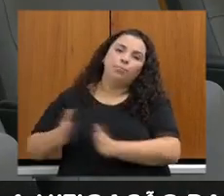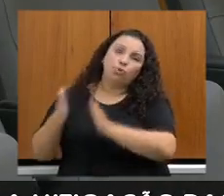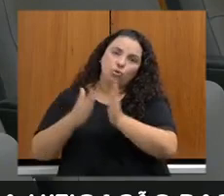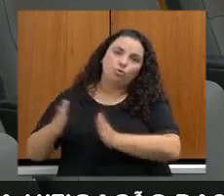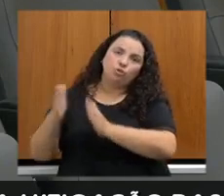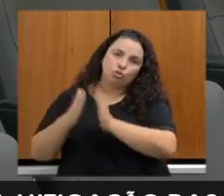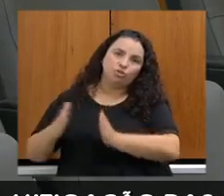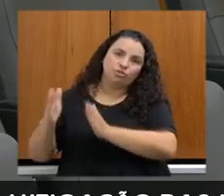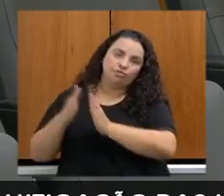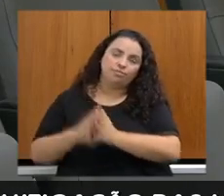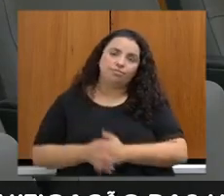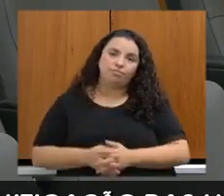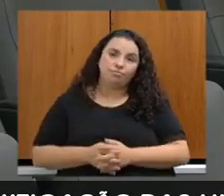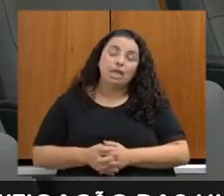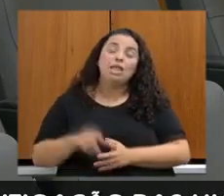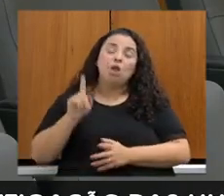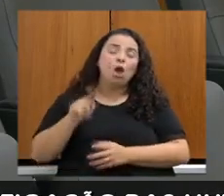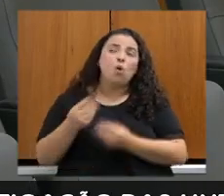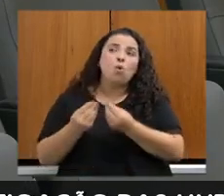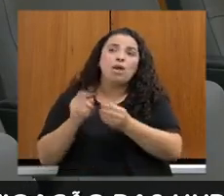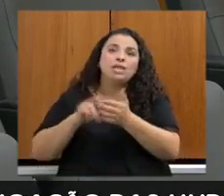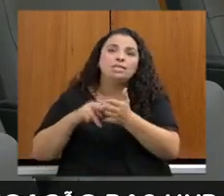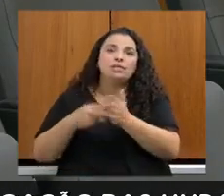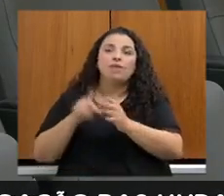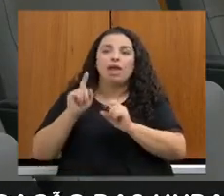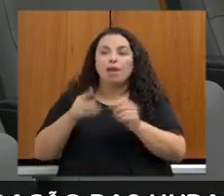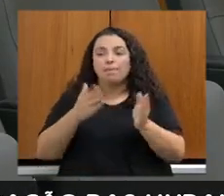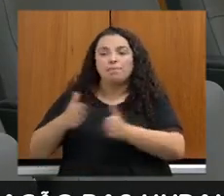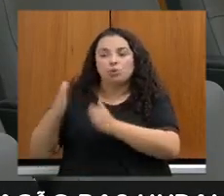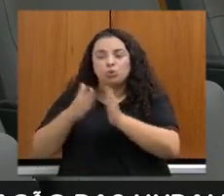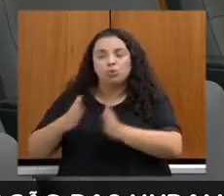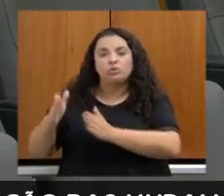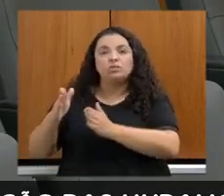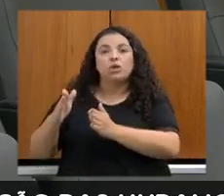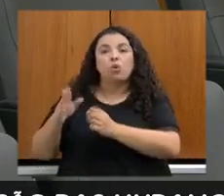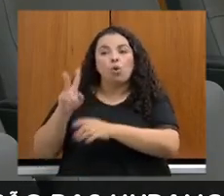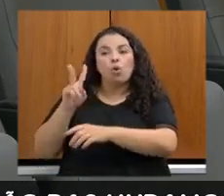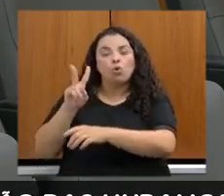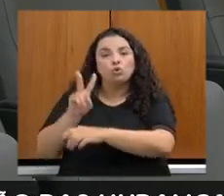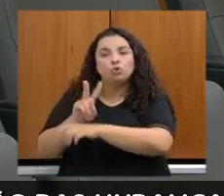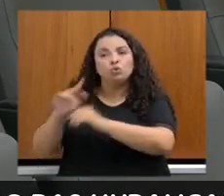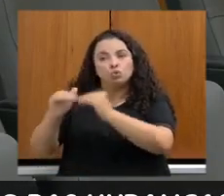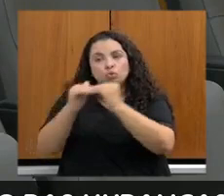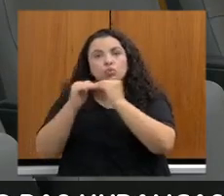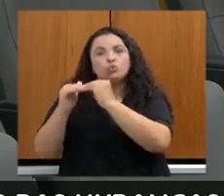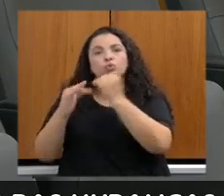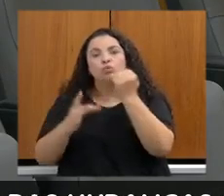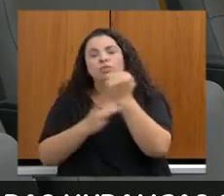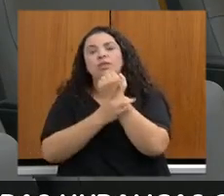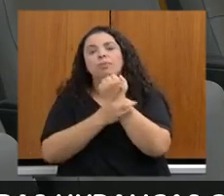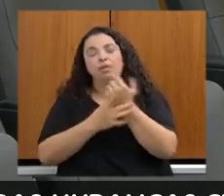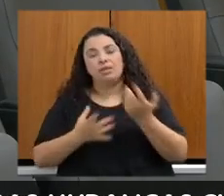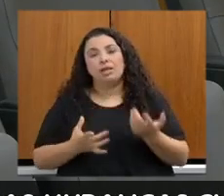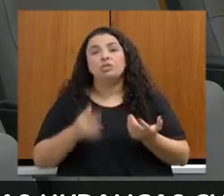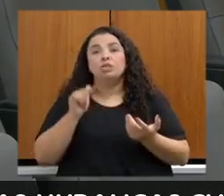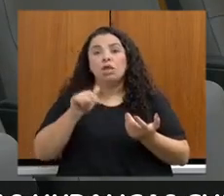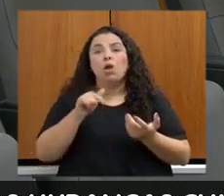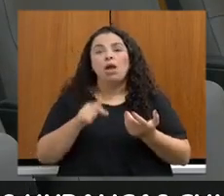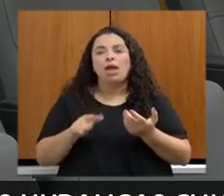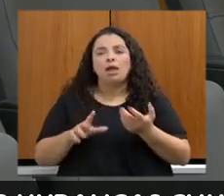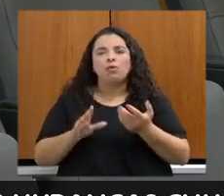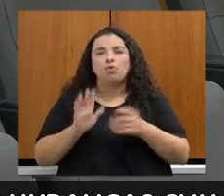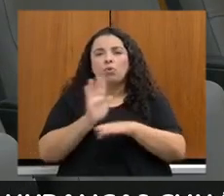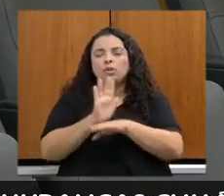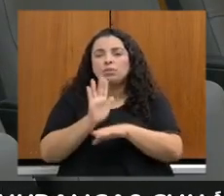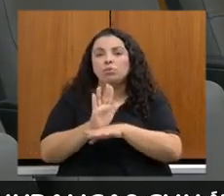tem, enquanto vinculada da secretaria, contribuído nesse sentido com o trabalho de assistência técnica e